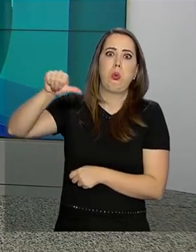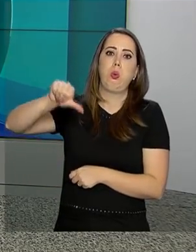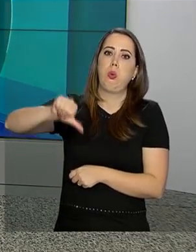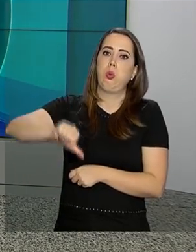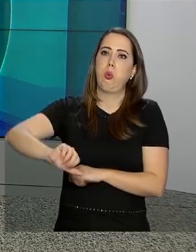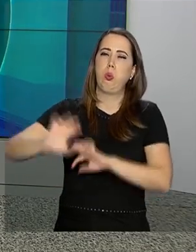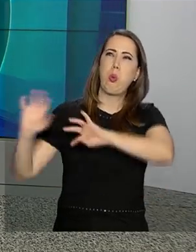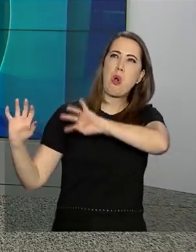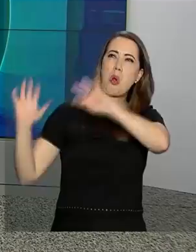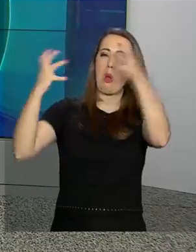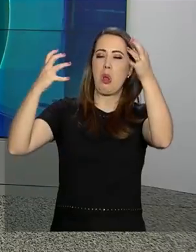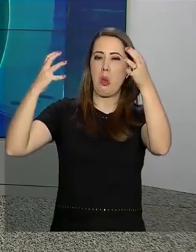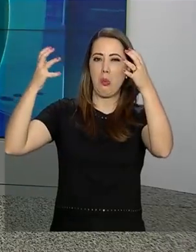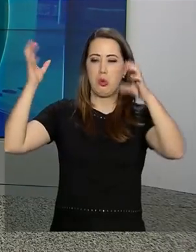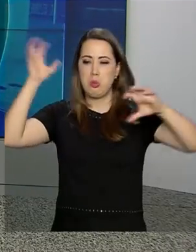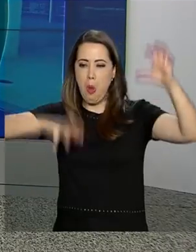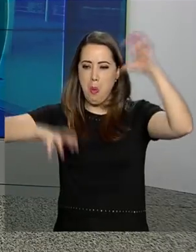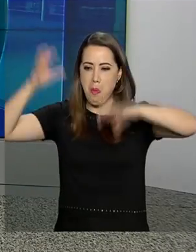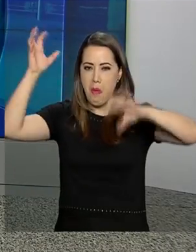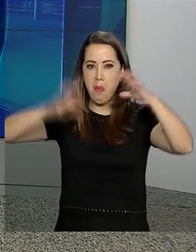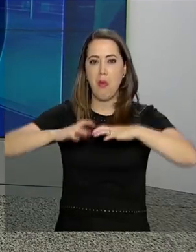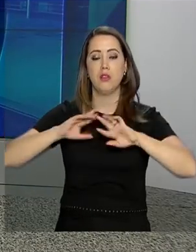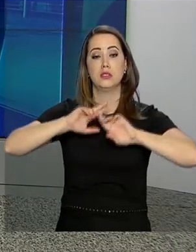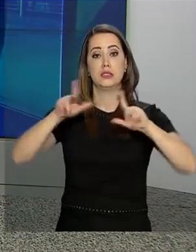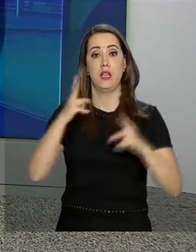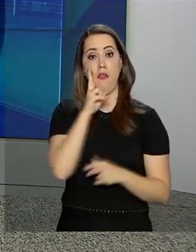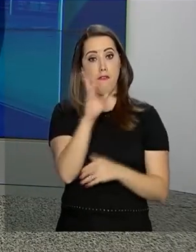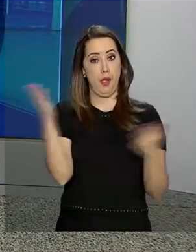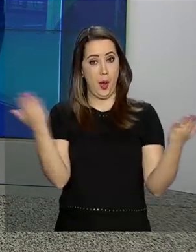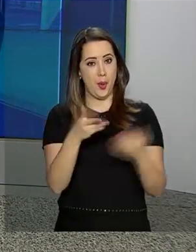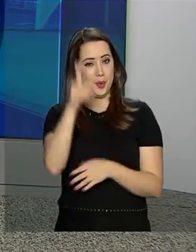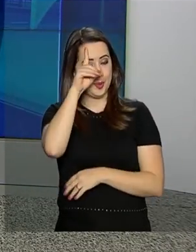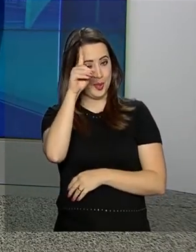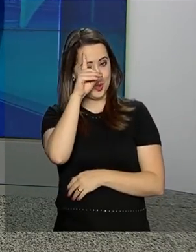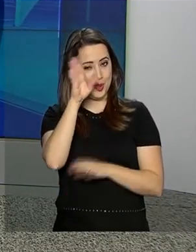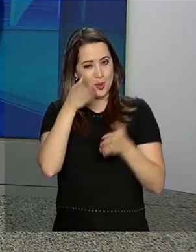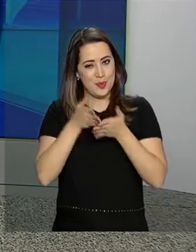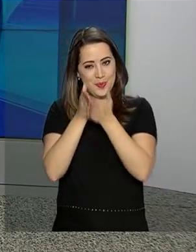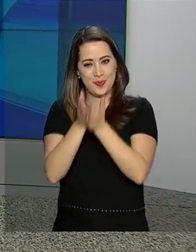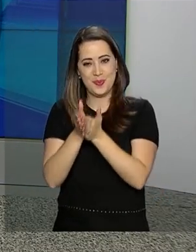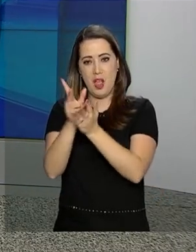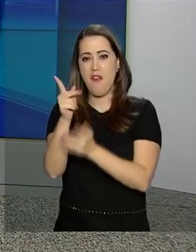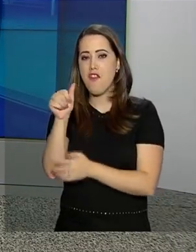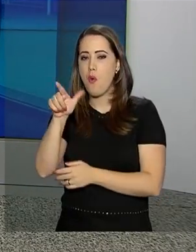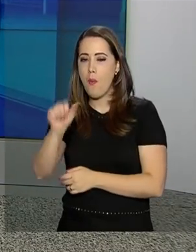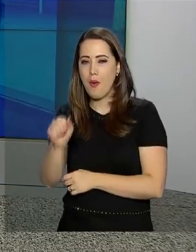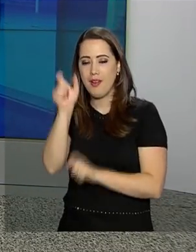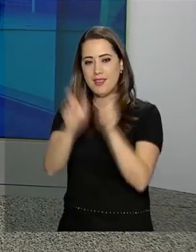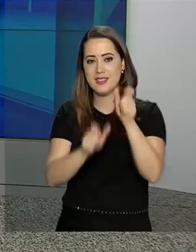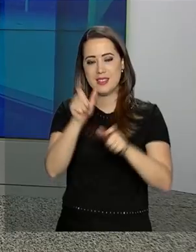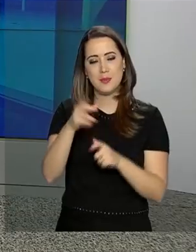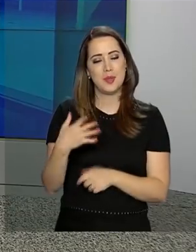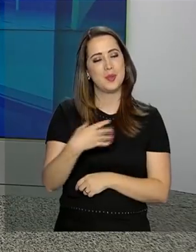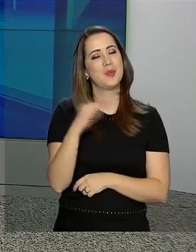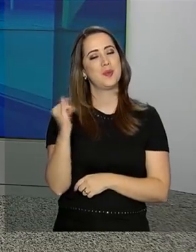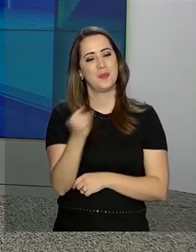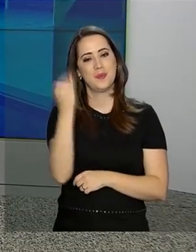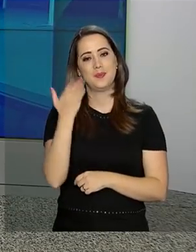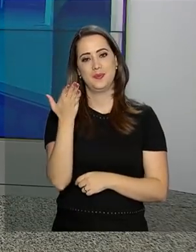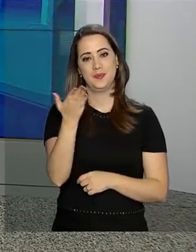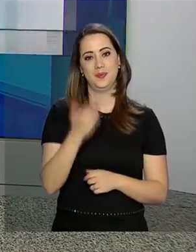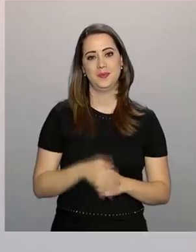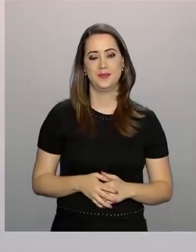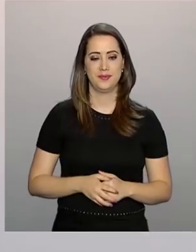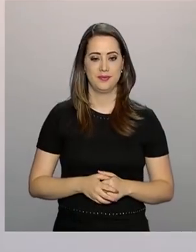de tempo do mundo. Você vai acompanhar agora o dia a dia no navio polar e seus personagens inesquecíveis.